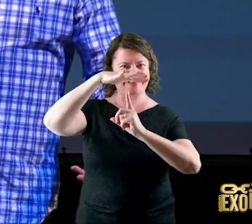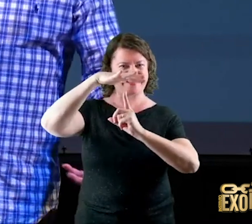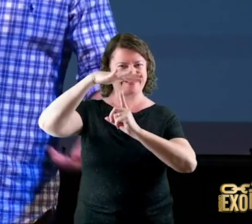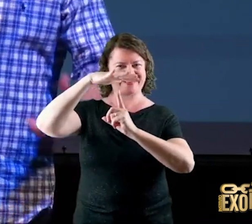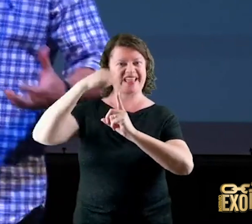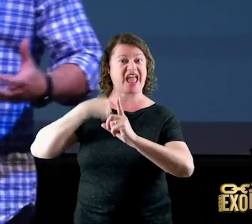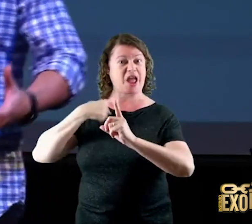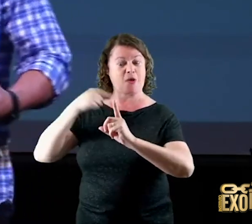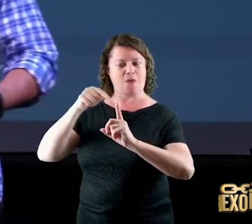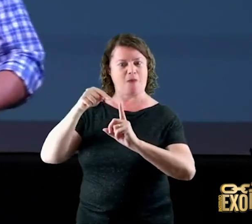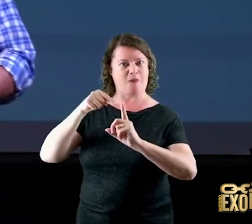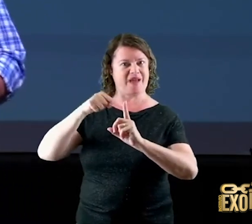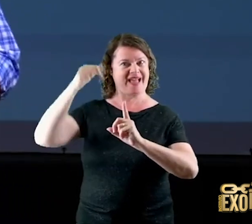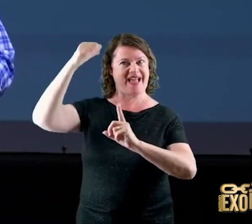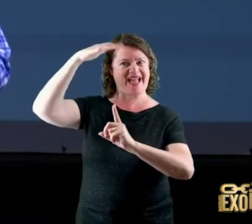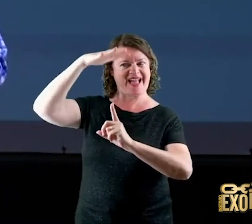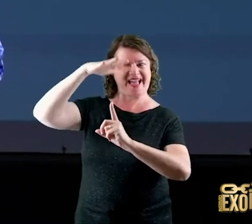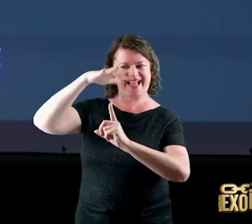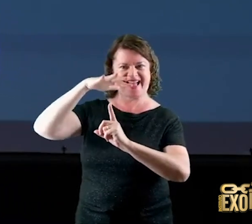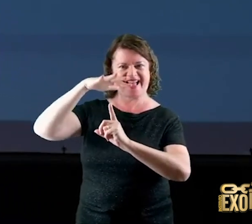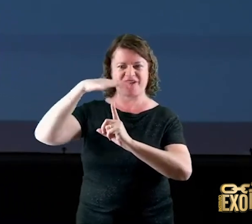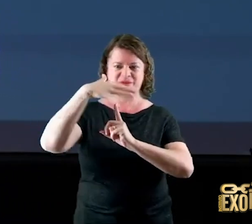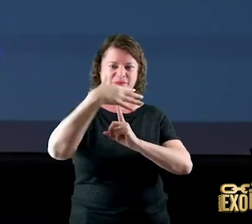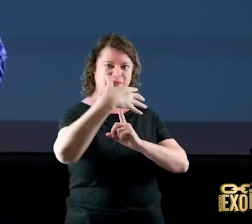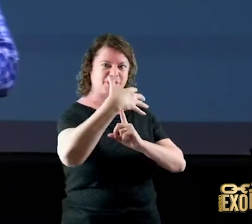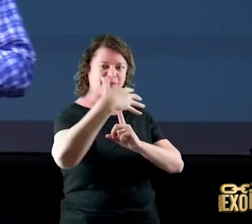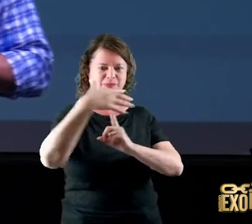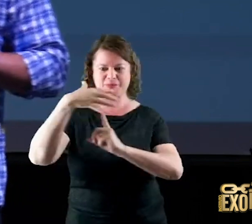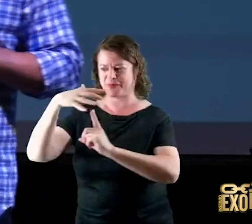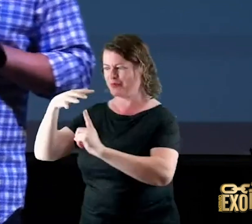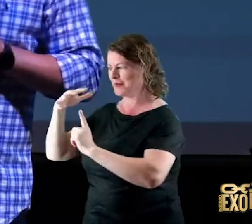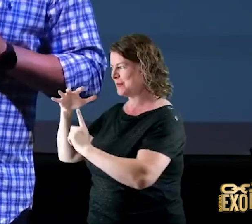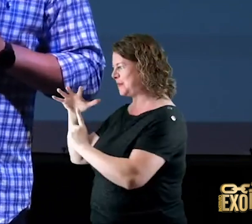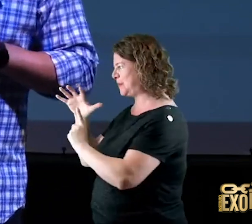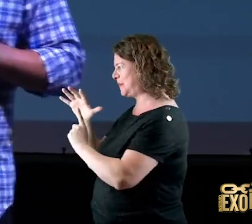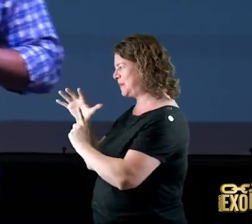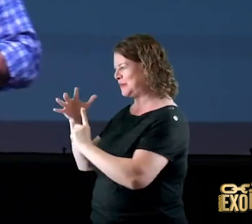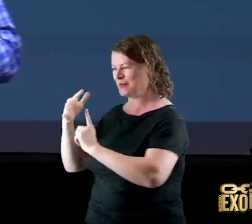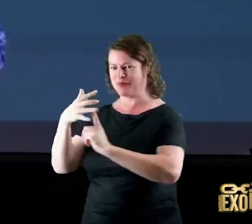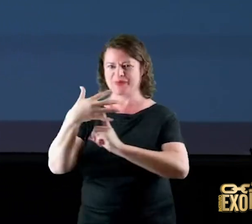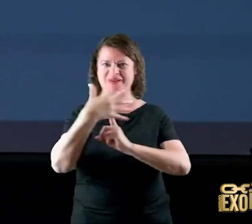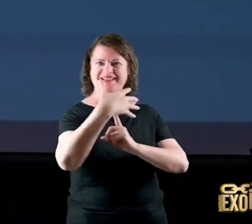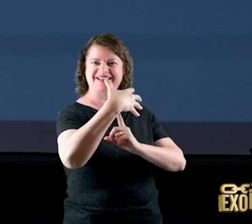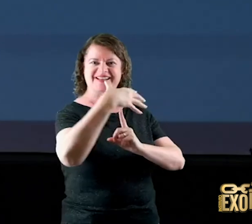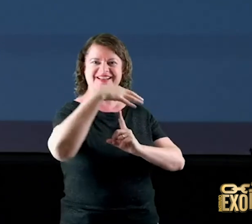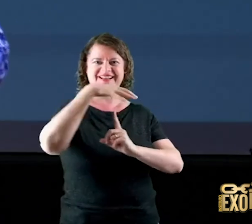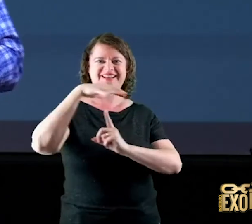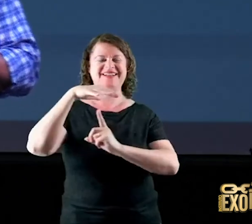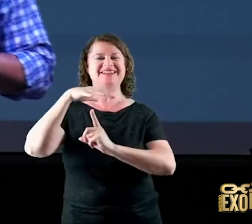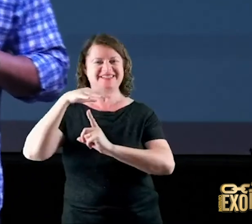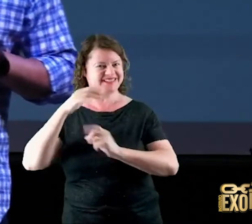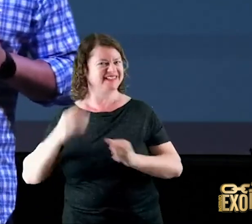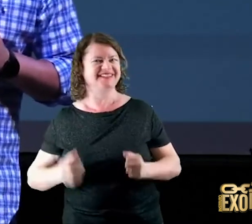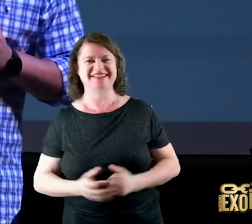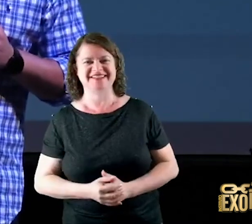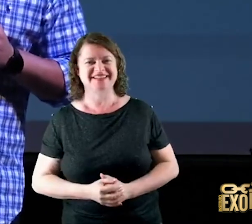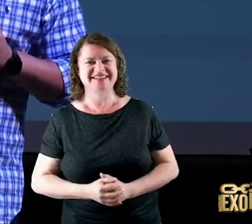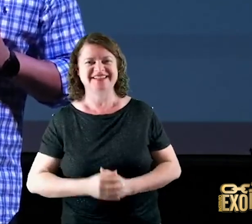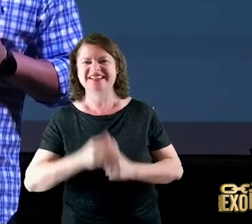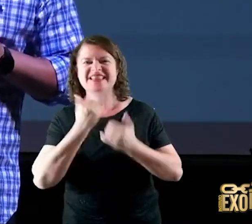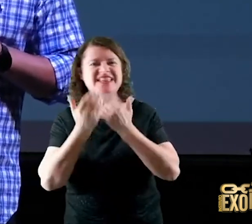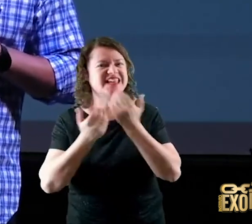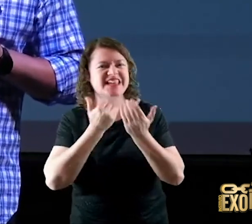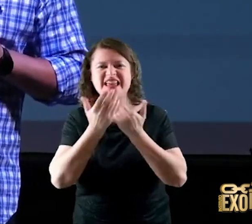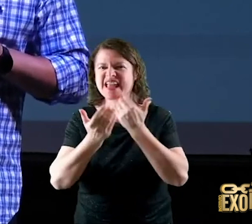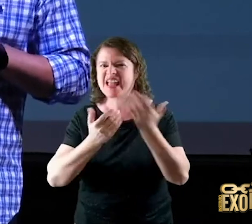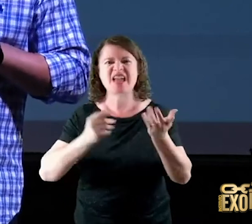absoluta eu estou a vida eterna Jesus falando em João capítulo 10 elas jamais perecerão ninguém as